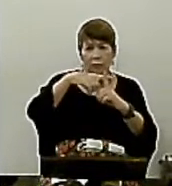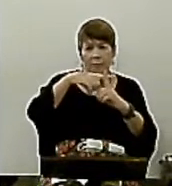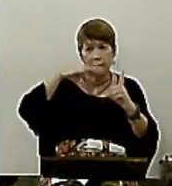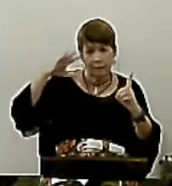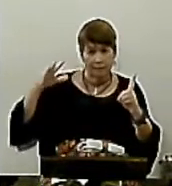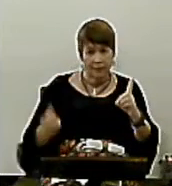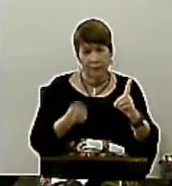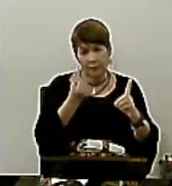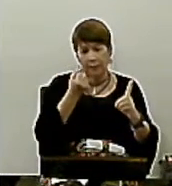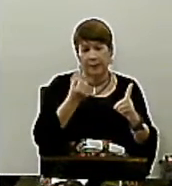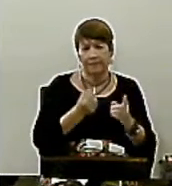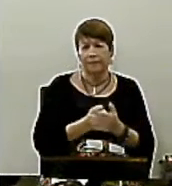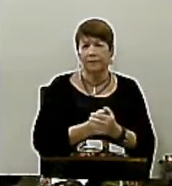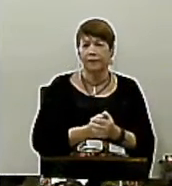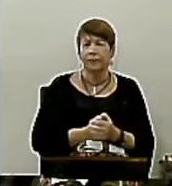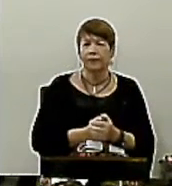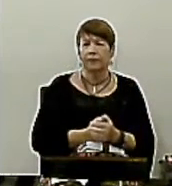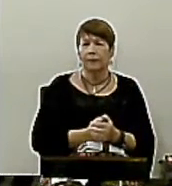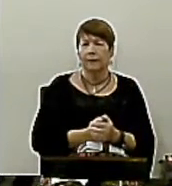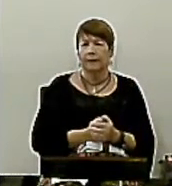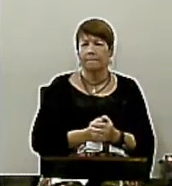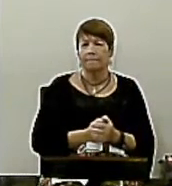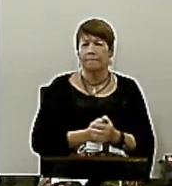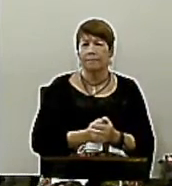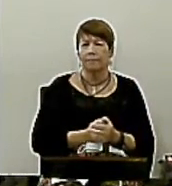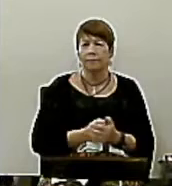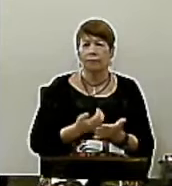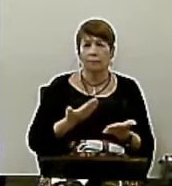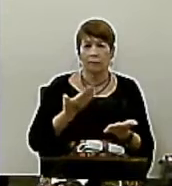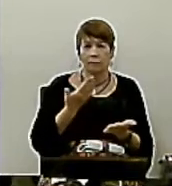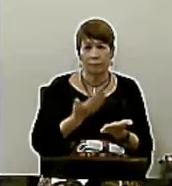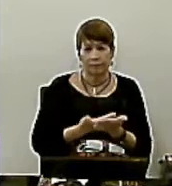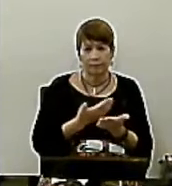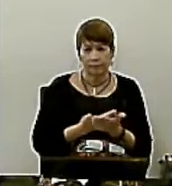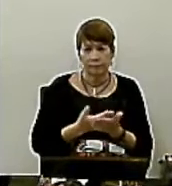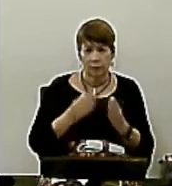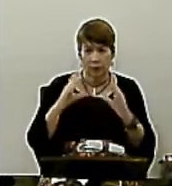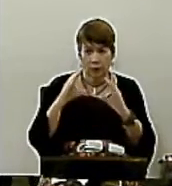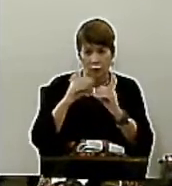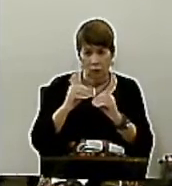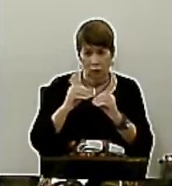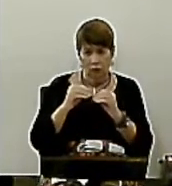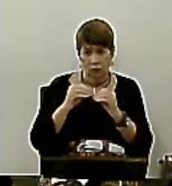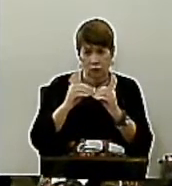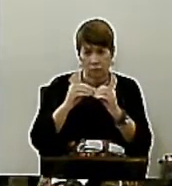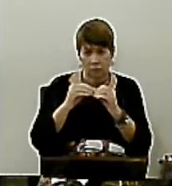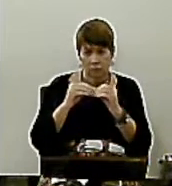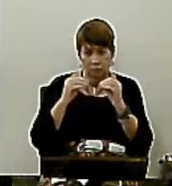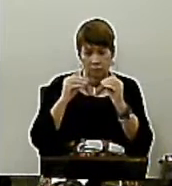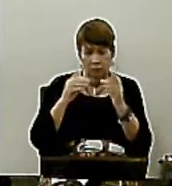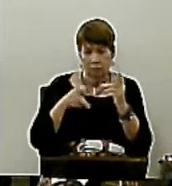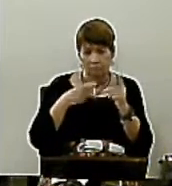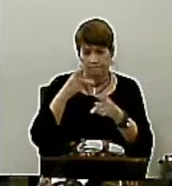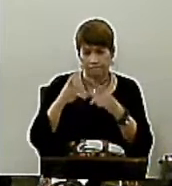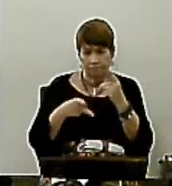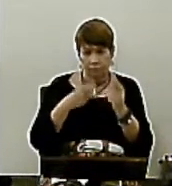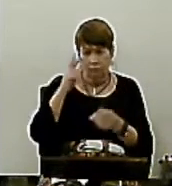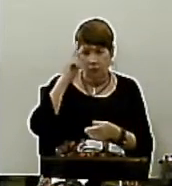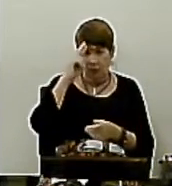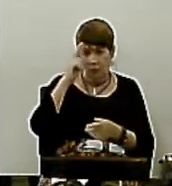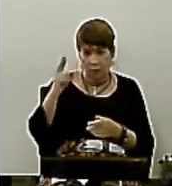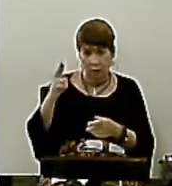A minha proposição nessa noite é falar um pouco sobre a regra do Espírito